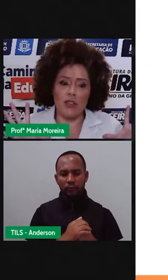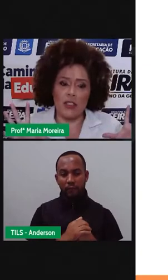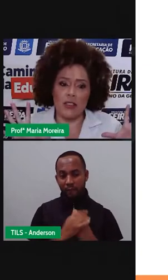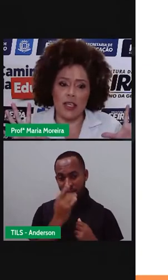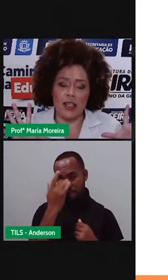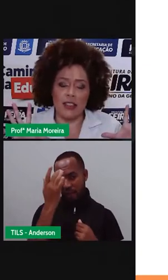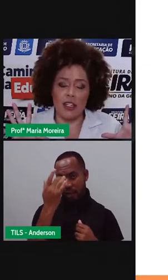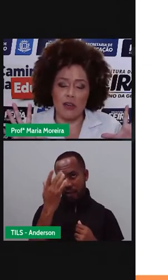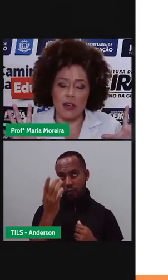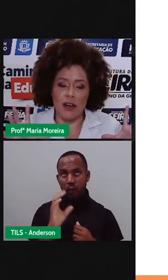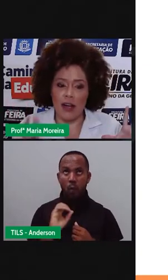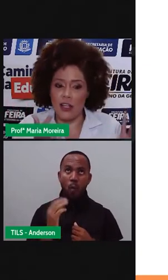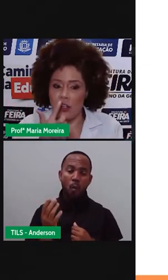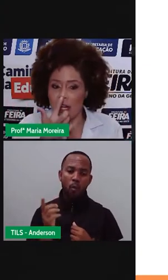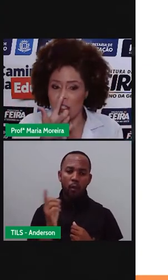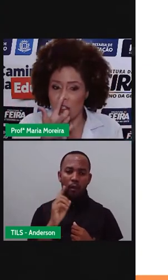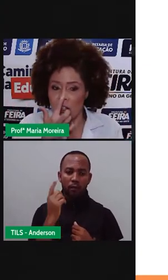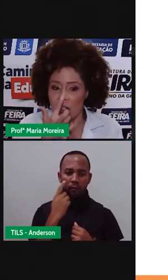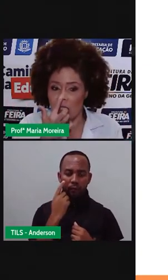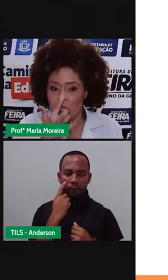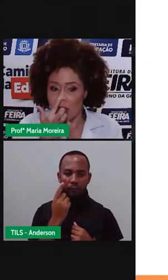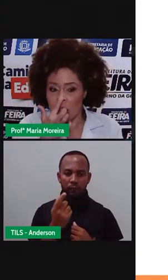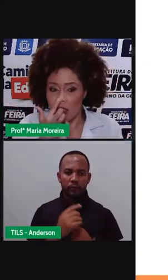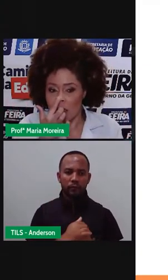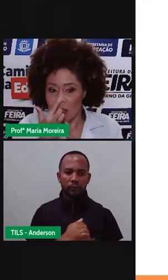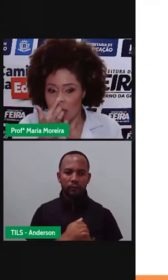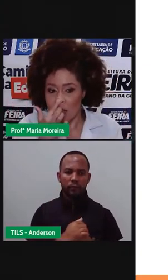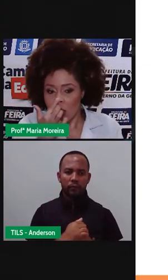Fácil aí de vocês identificarem a cartilagem, ó.